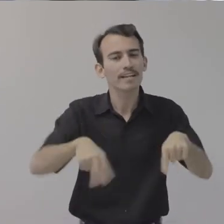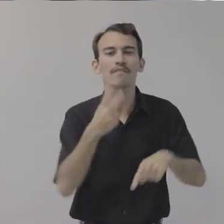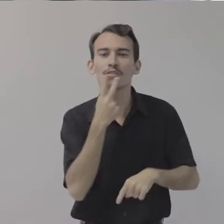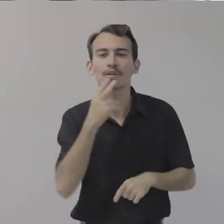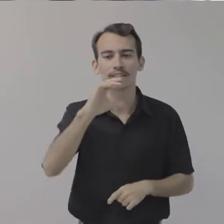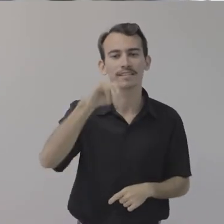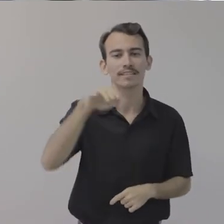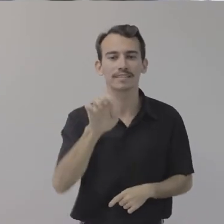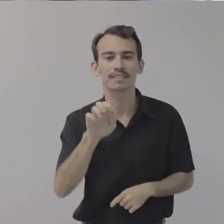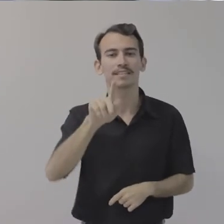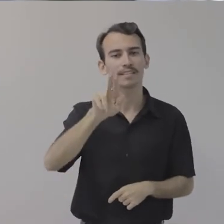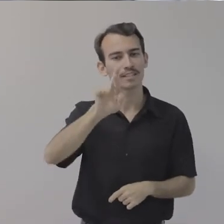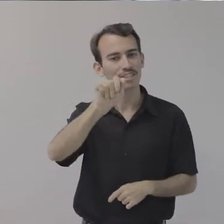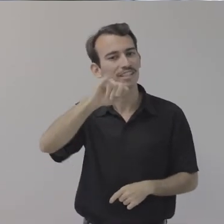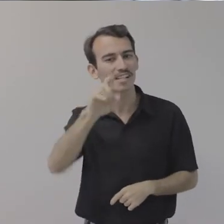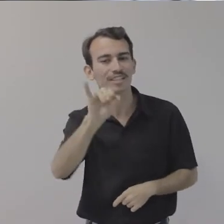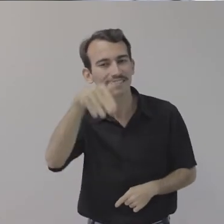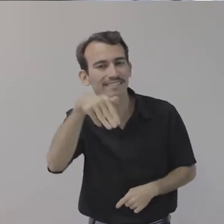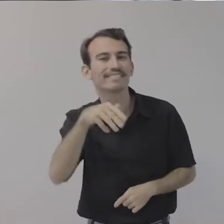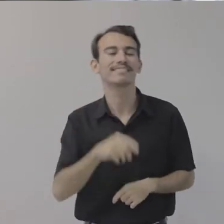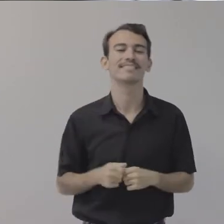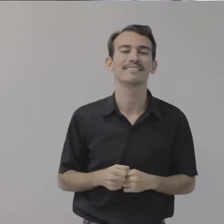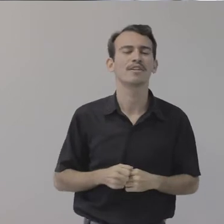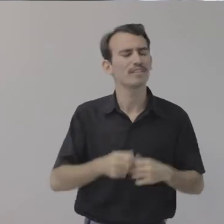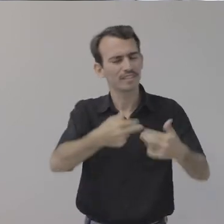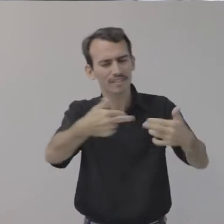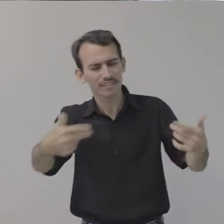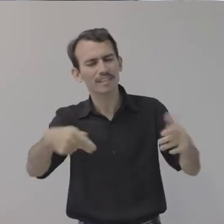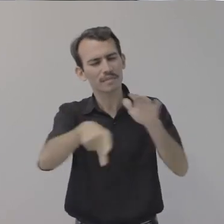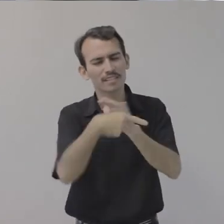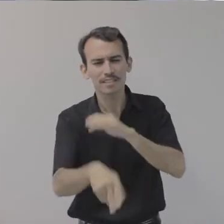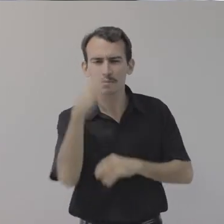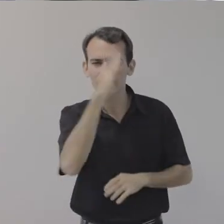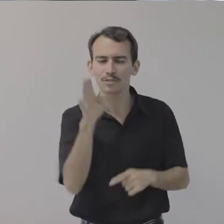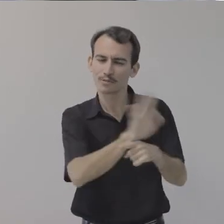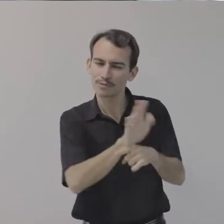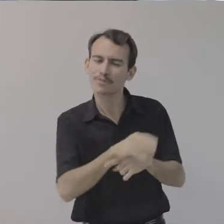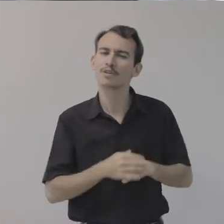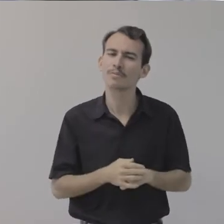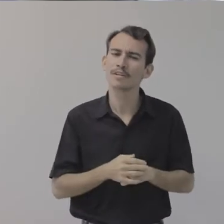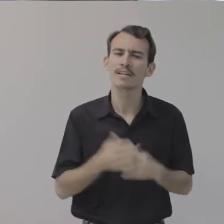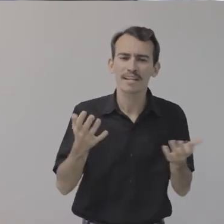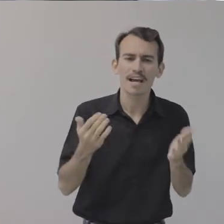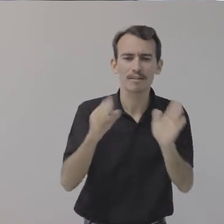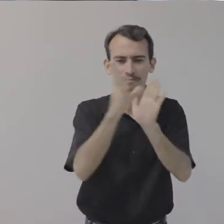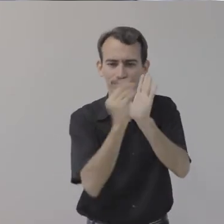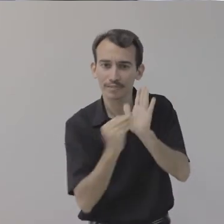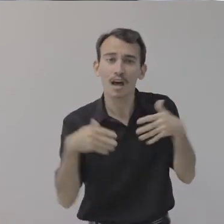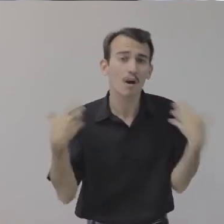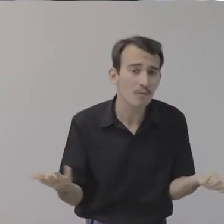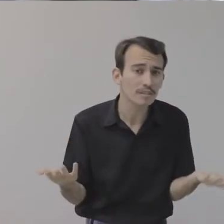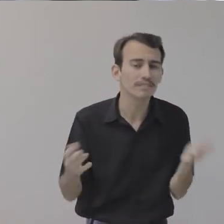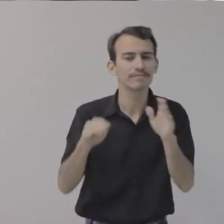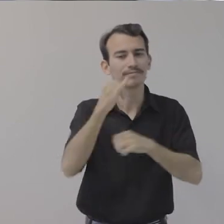recentes filmes locais na Mostra Competitiva Capixaba e também produções nacionais na Mostra Paralela. Para conferir a programação e outras